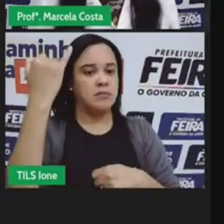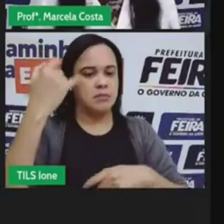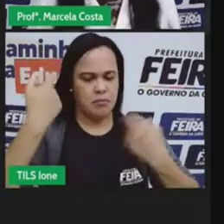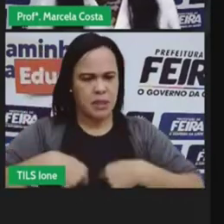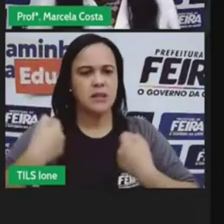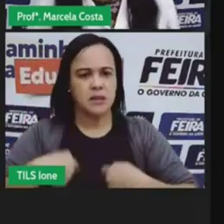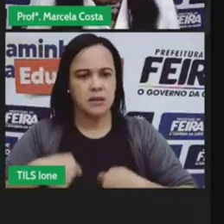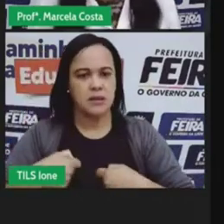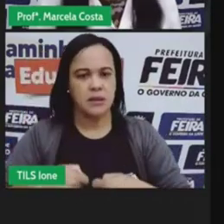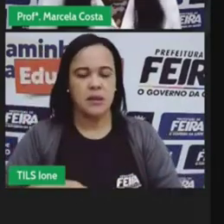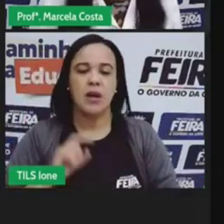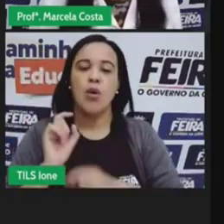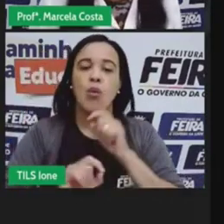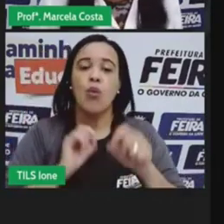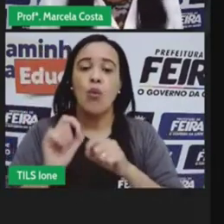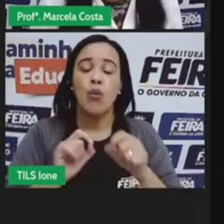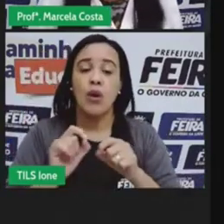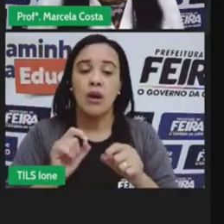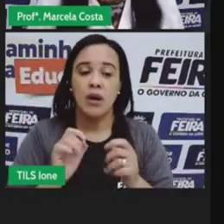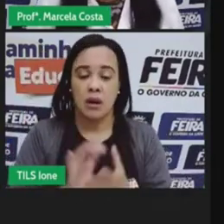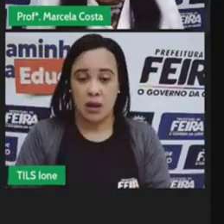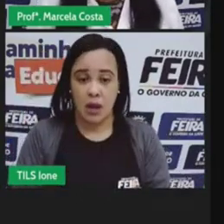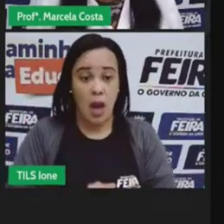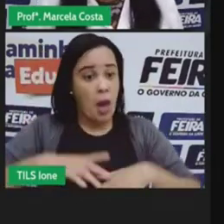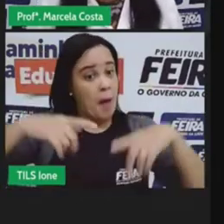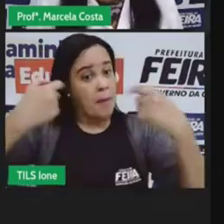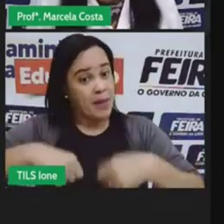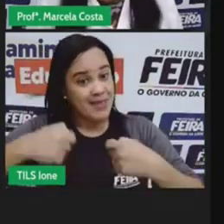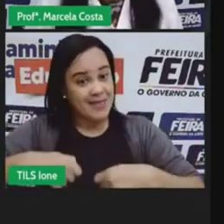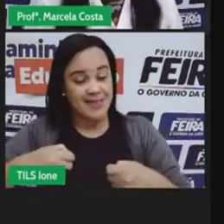ele precisa de um par de meias